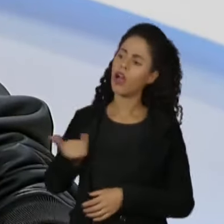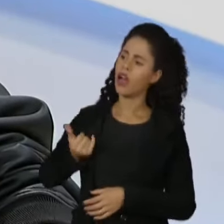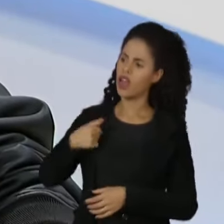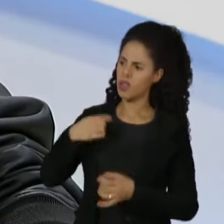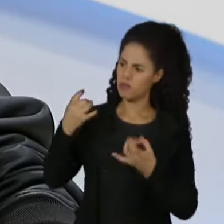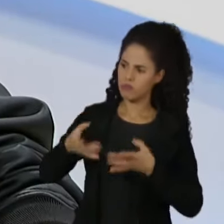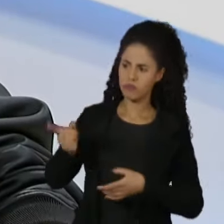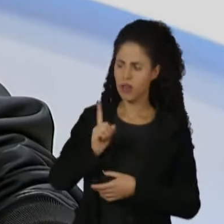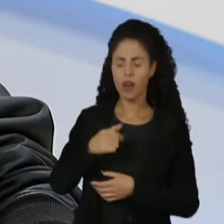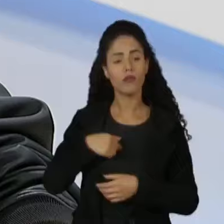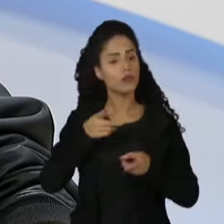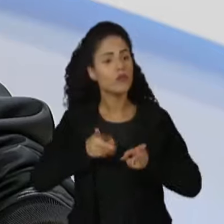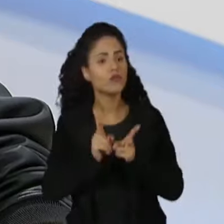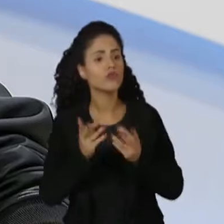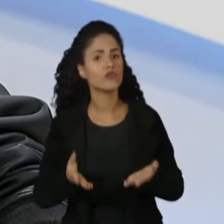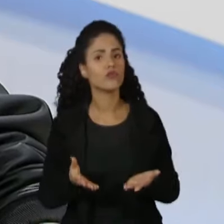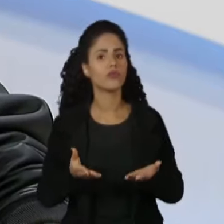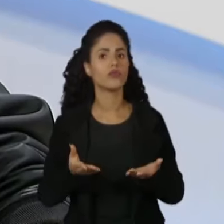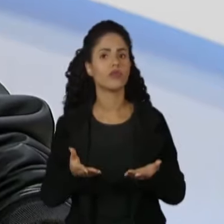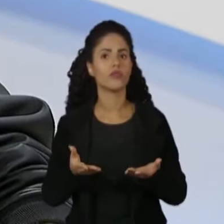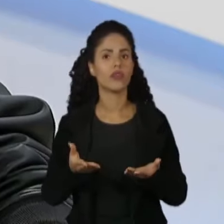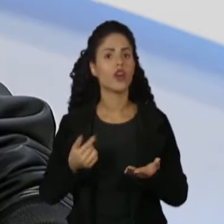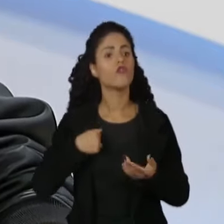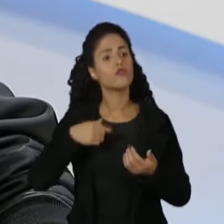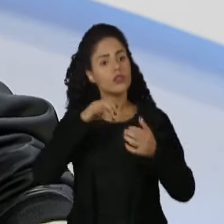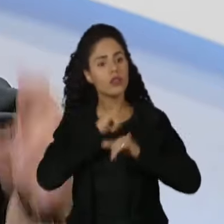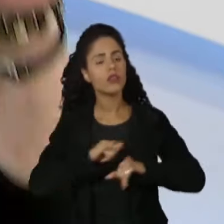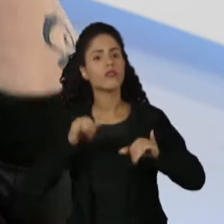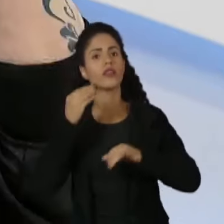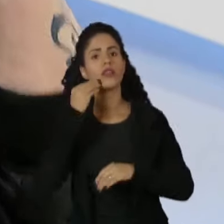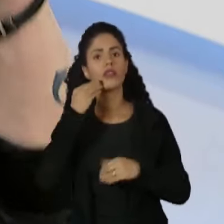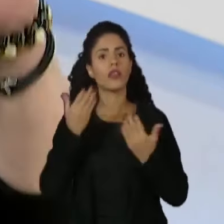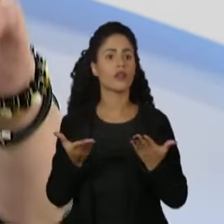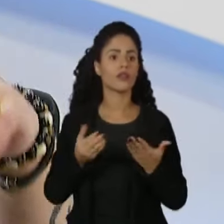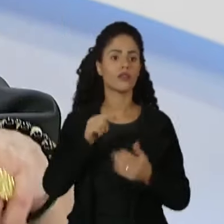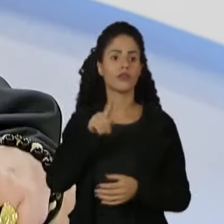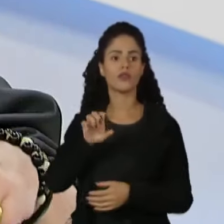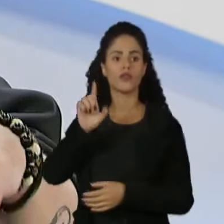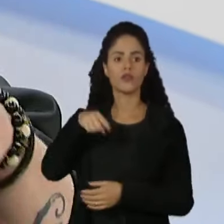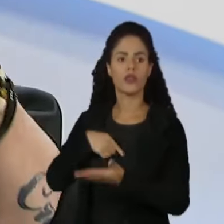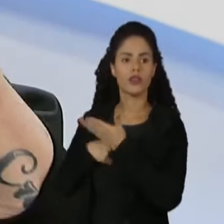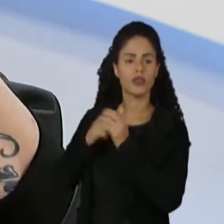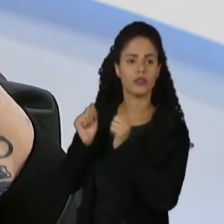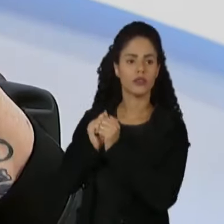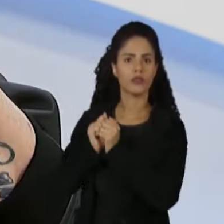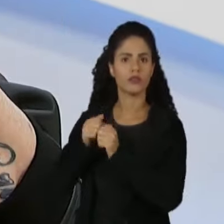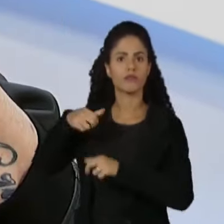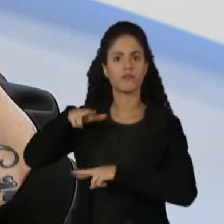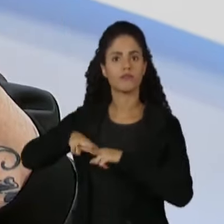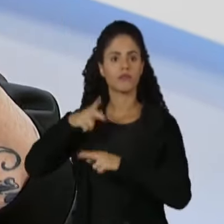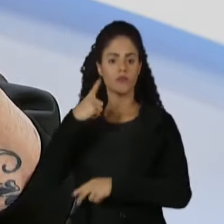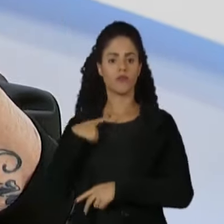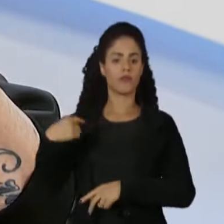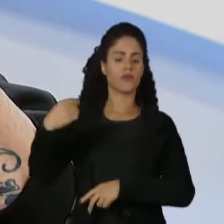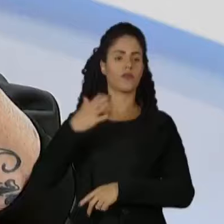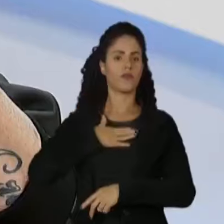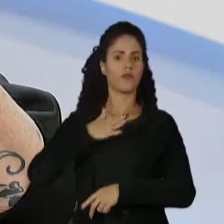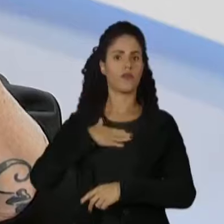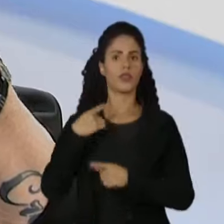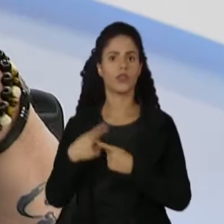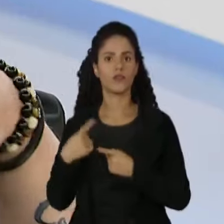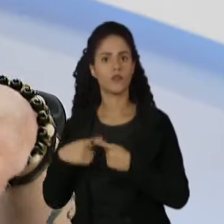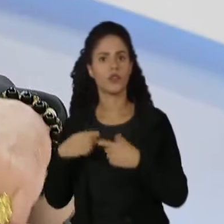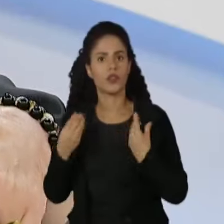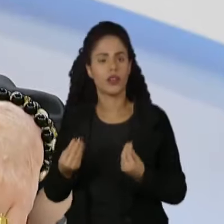é capaz de eu ser eleito prefeito, e eu falo assim, você vai renunciar? Aí o Zé está aí, eu acho que o Zé me escolheu porque eu sou o cara que tem mais